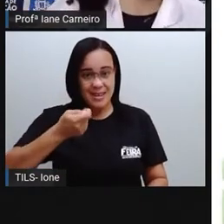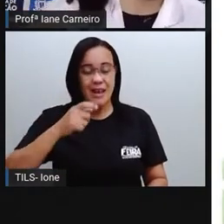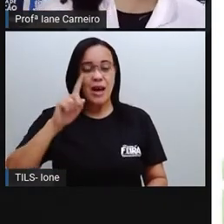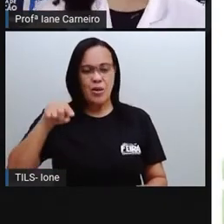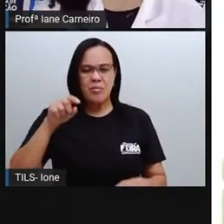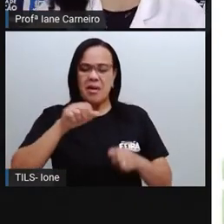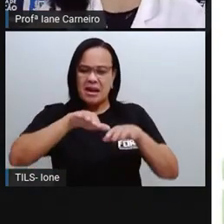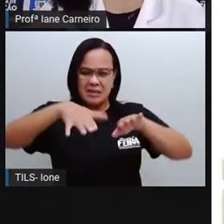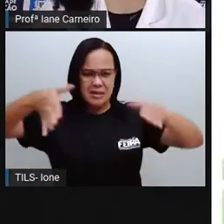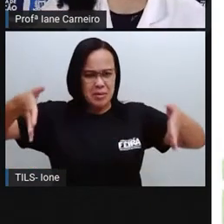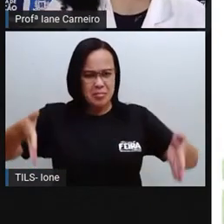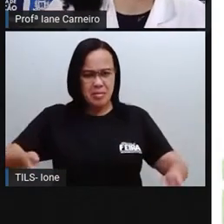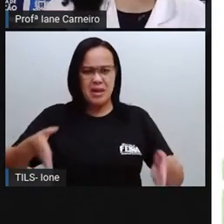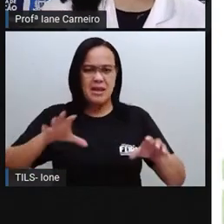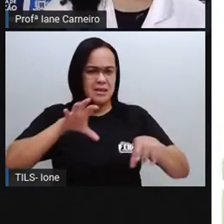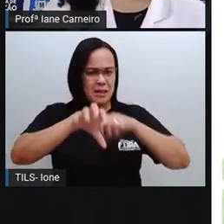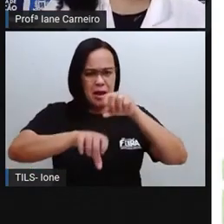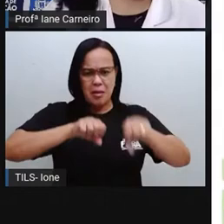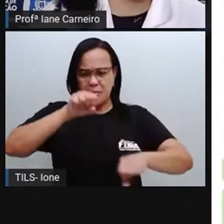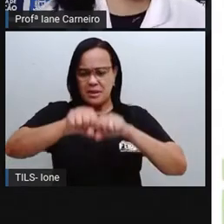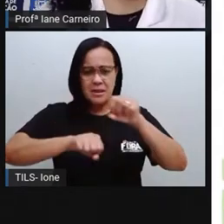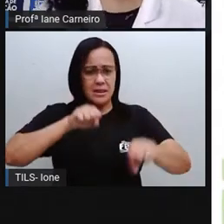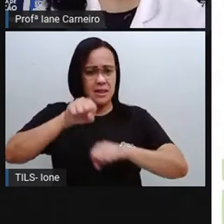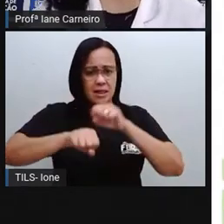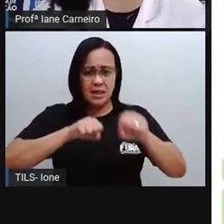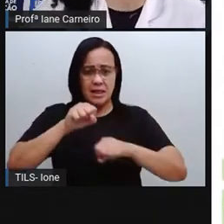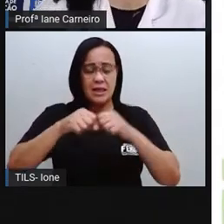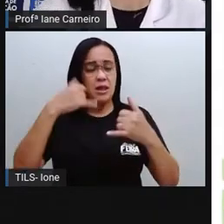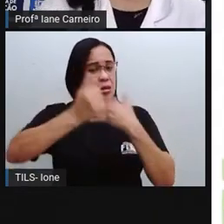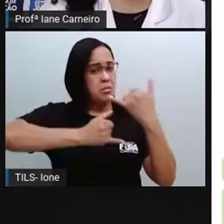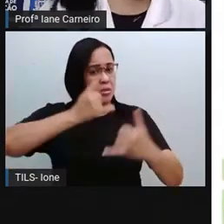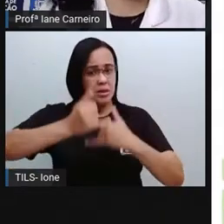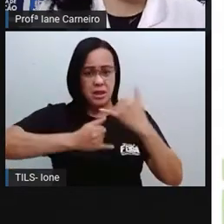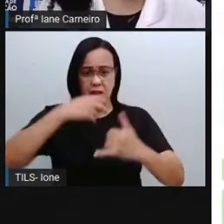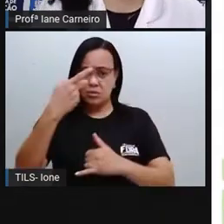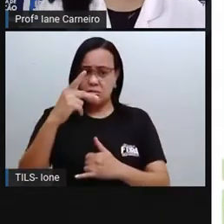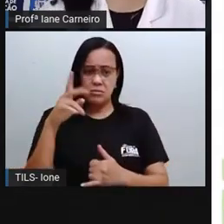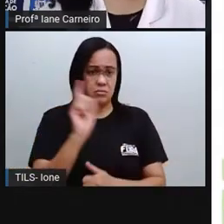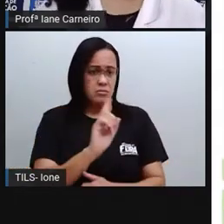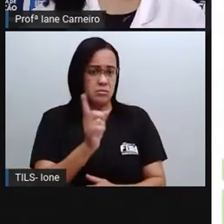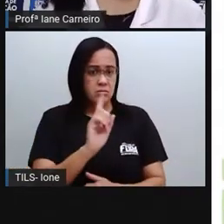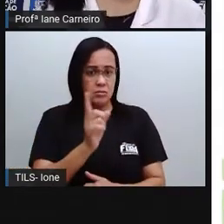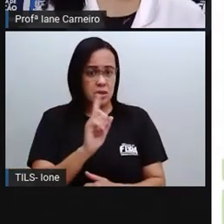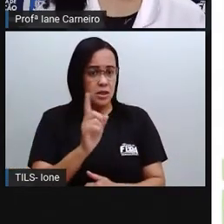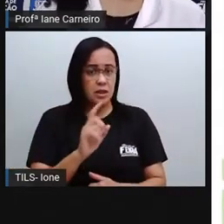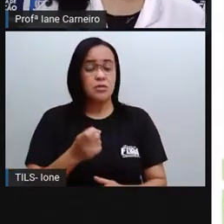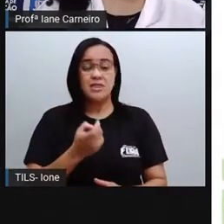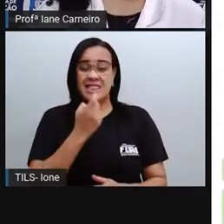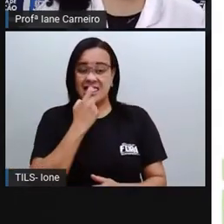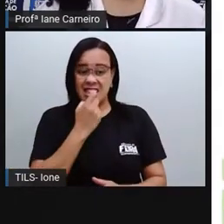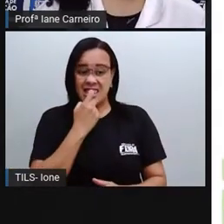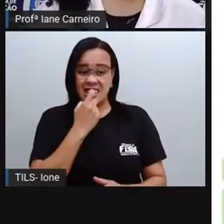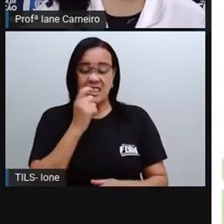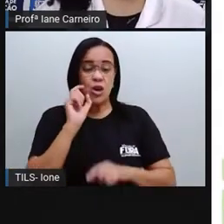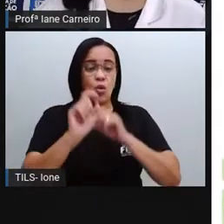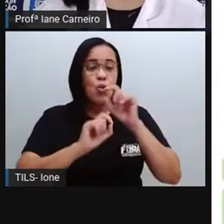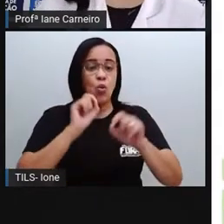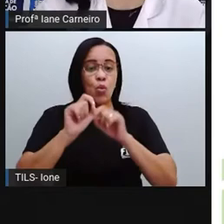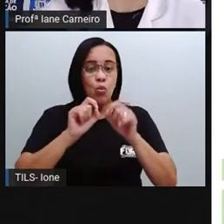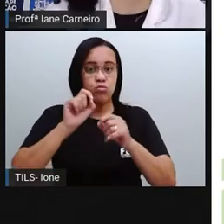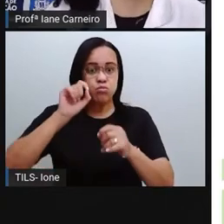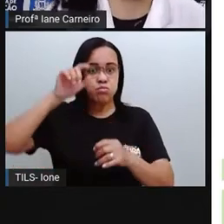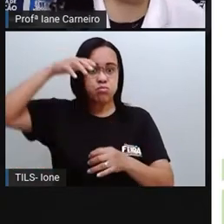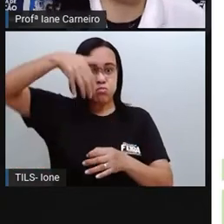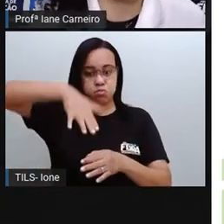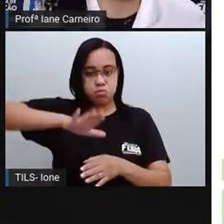mesinha aí, decorando o seu brinquedinho, né? Não é esse plástico, não, é um plástico que está no mar.